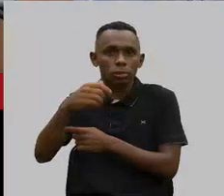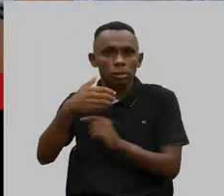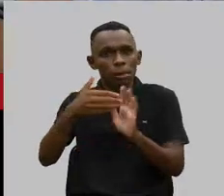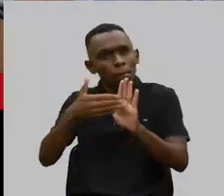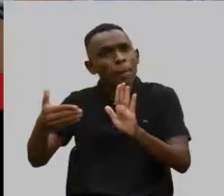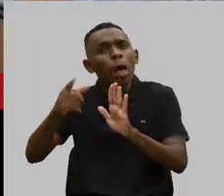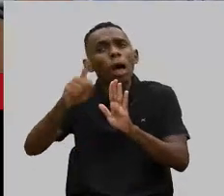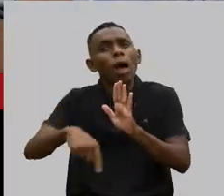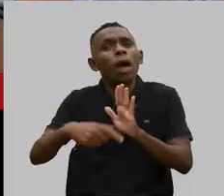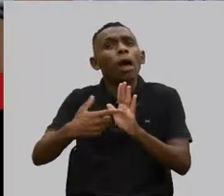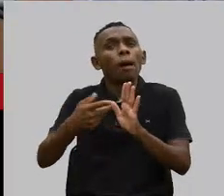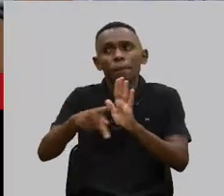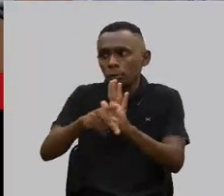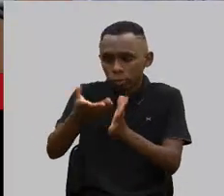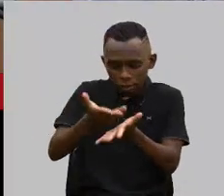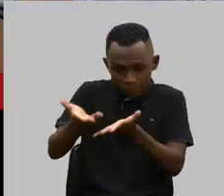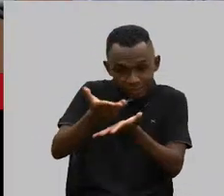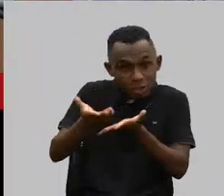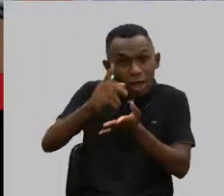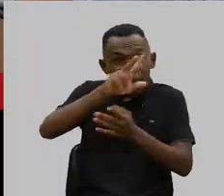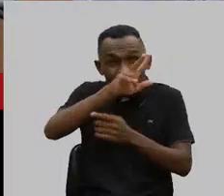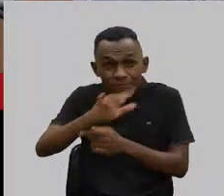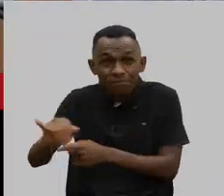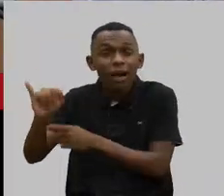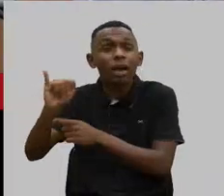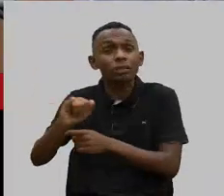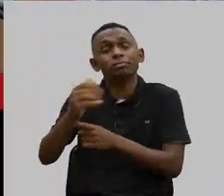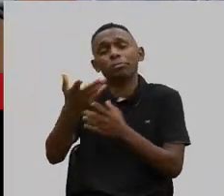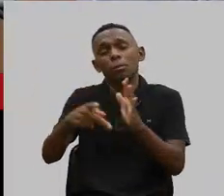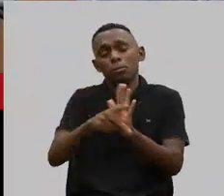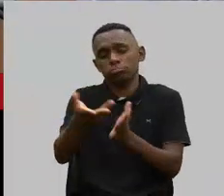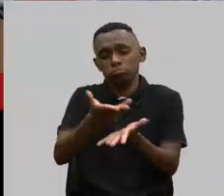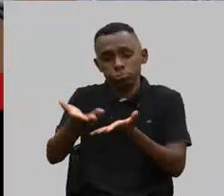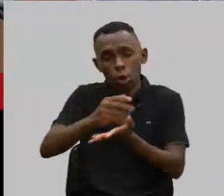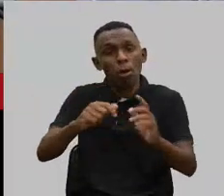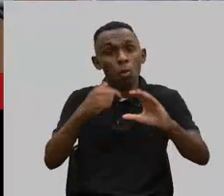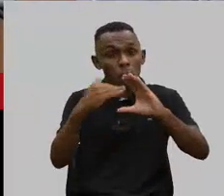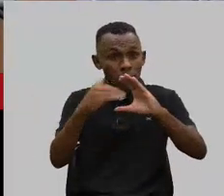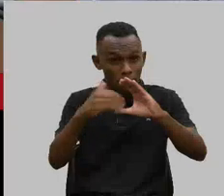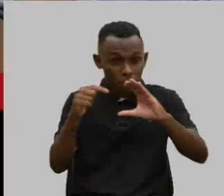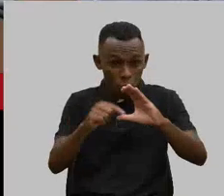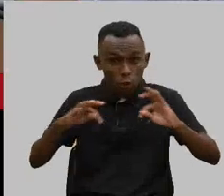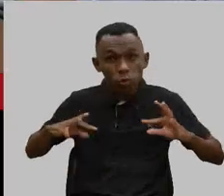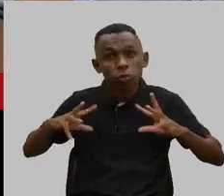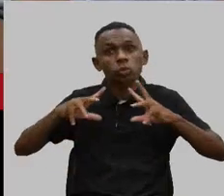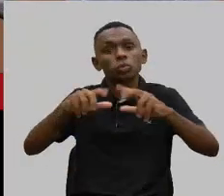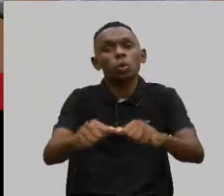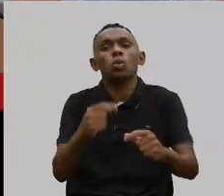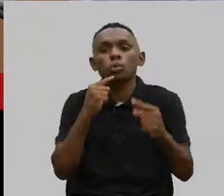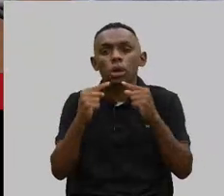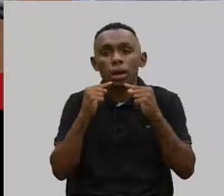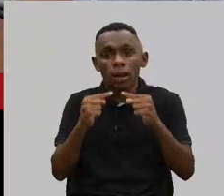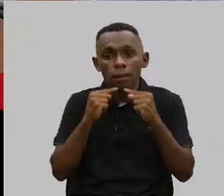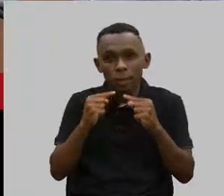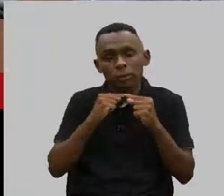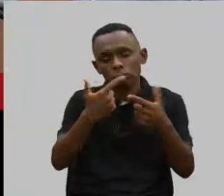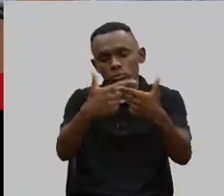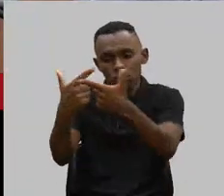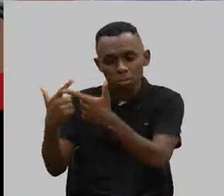A defensoria vai atender por meio desse e-mail todas as questões